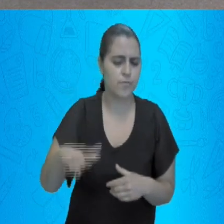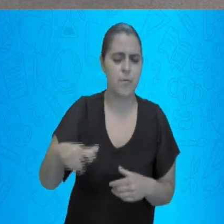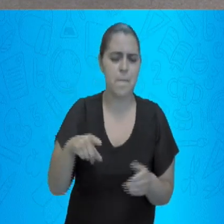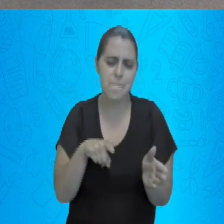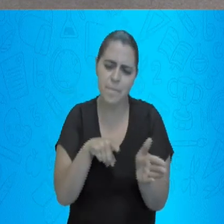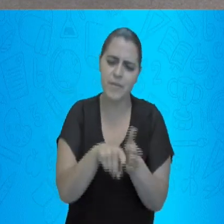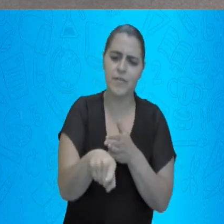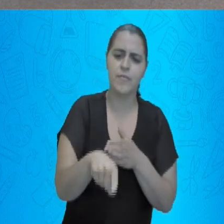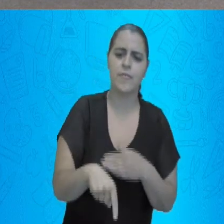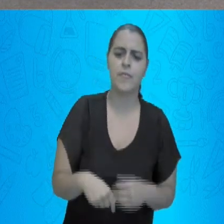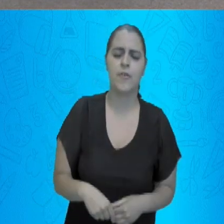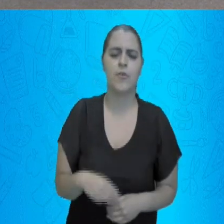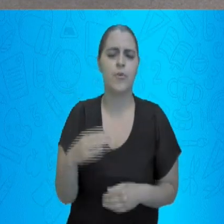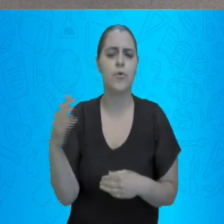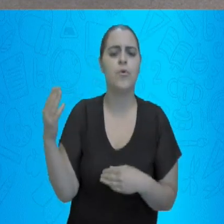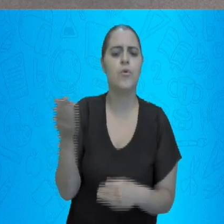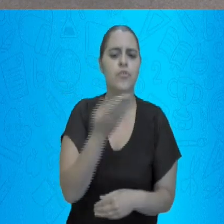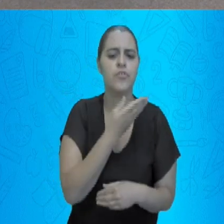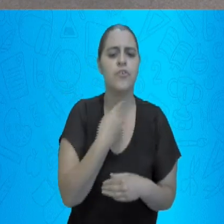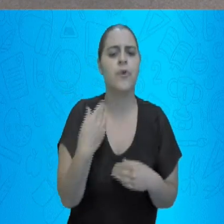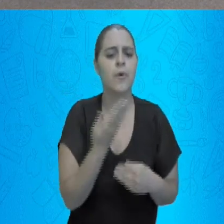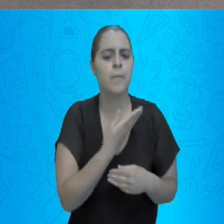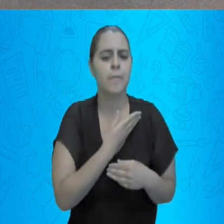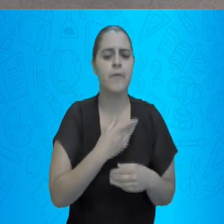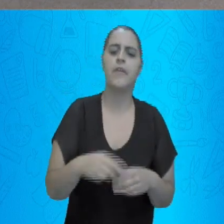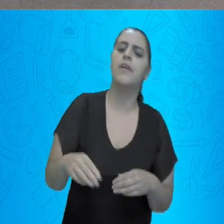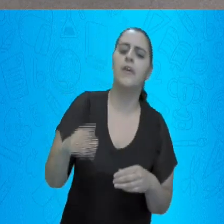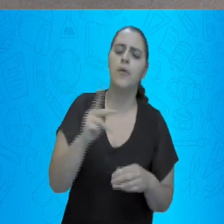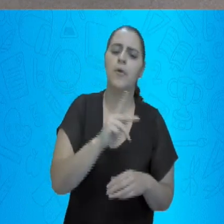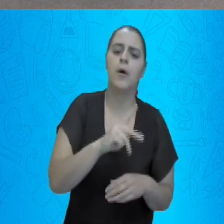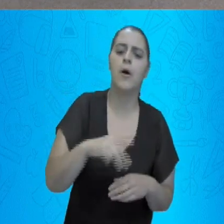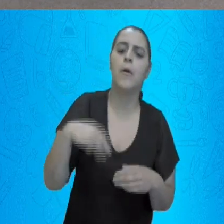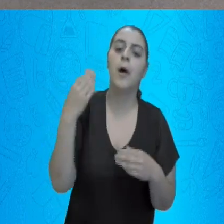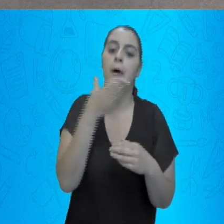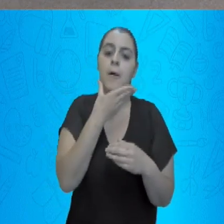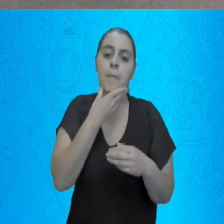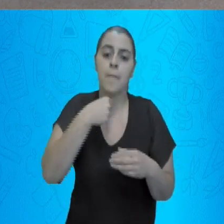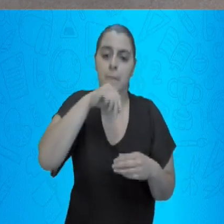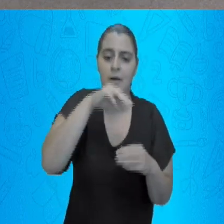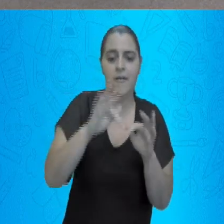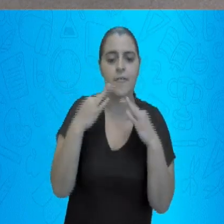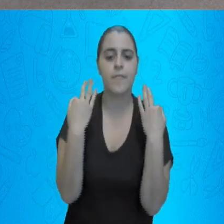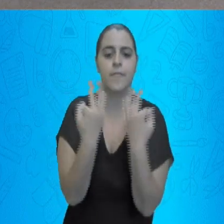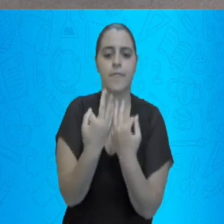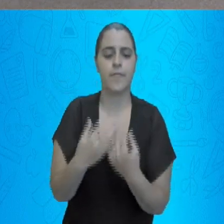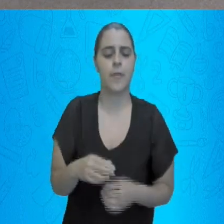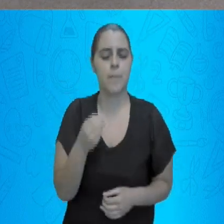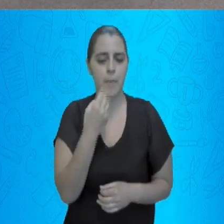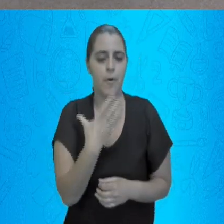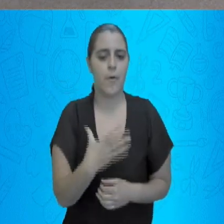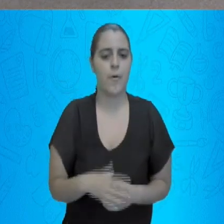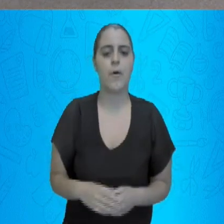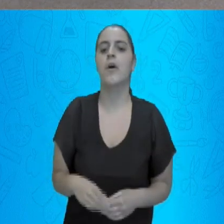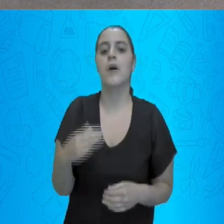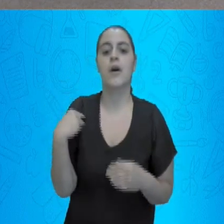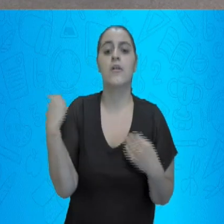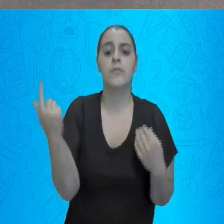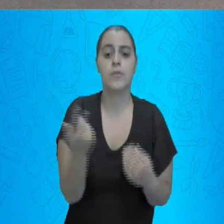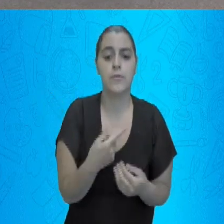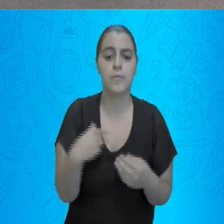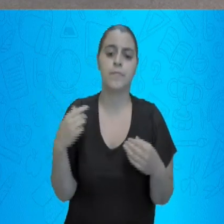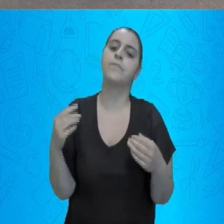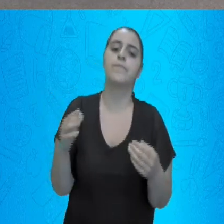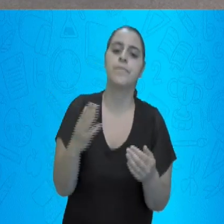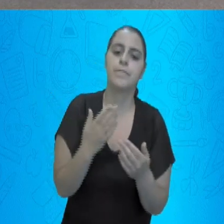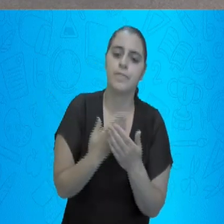pergunte um adulto, um irmão mais velho. O que não pode é ficar em dúvida. Bom, a nossa aula hoje, ela já